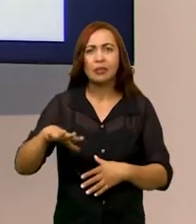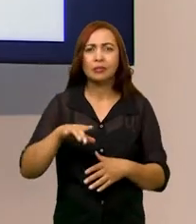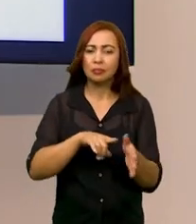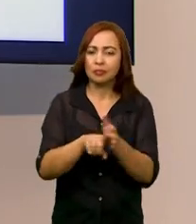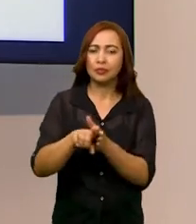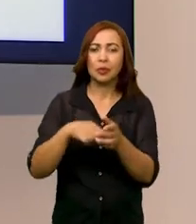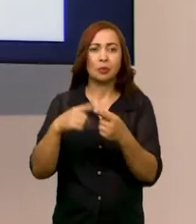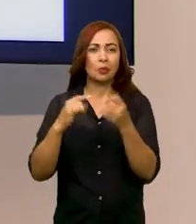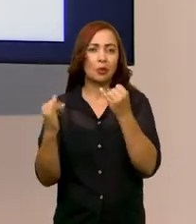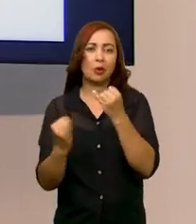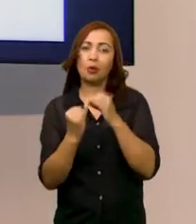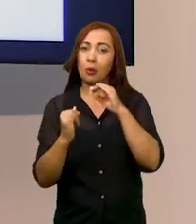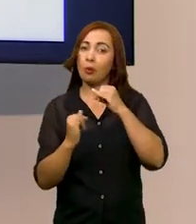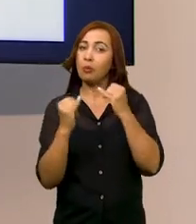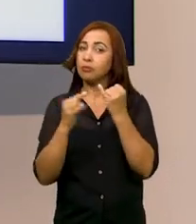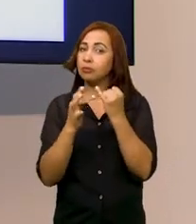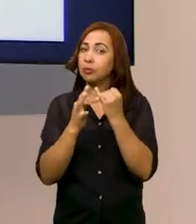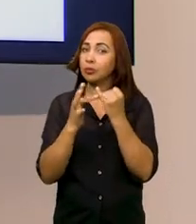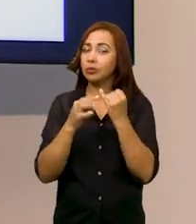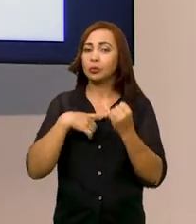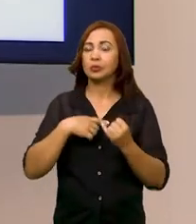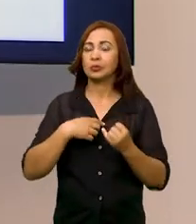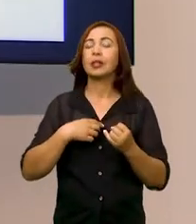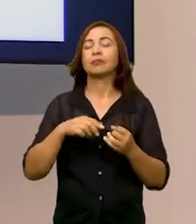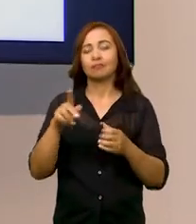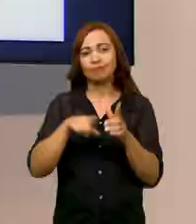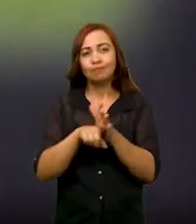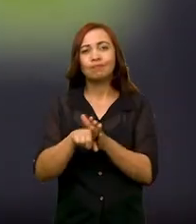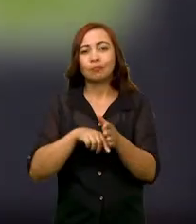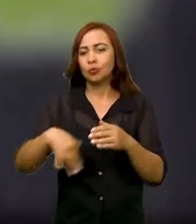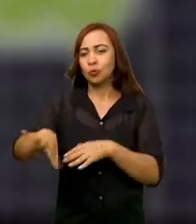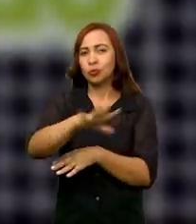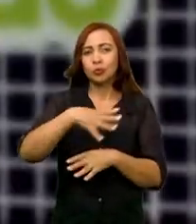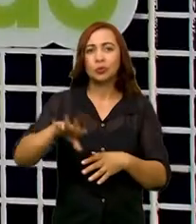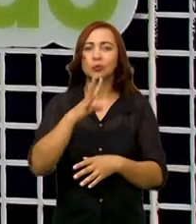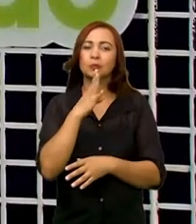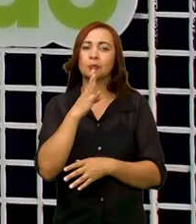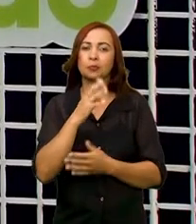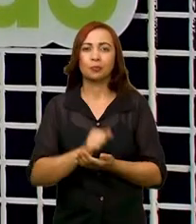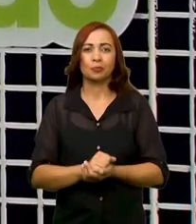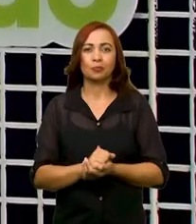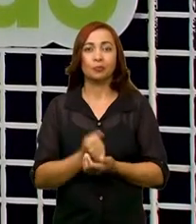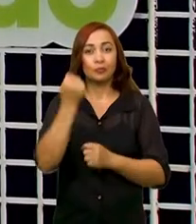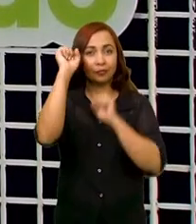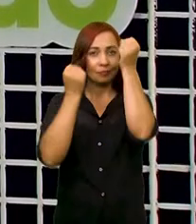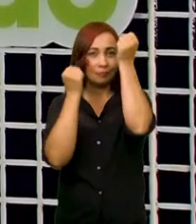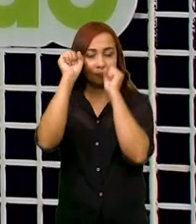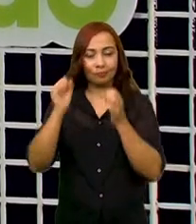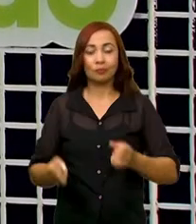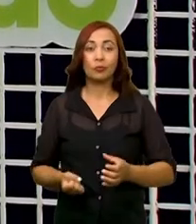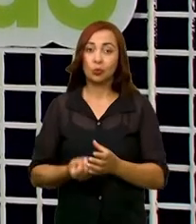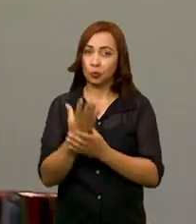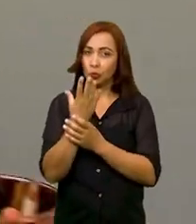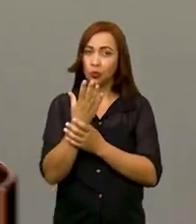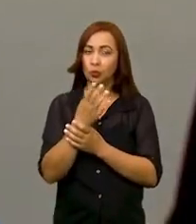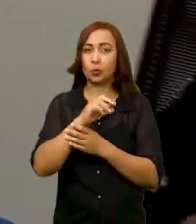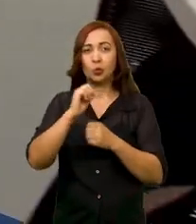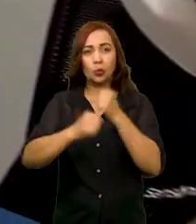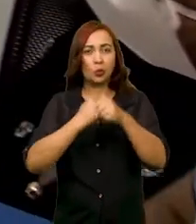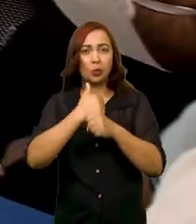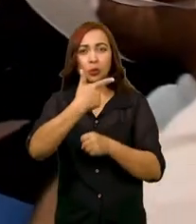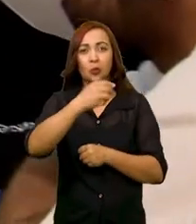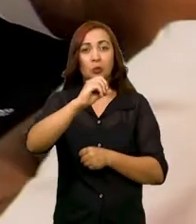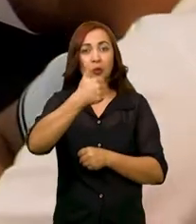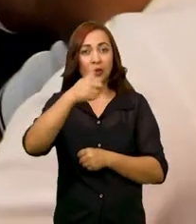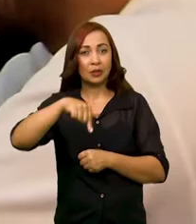pesquisadores em todas as áreas do conhecimento. A fábrica nasceu em 2017, por meio de